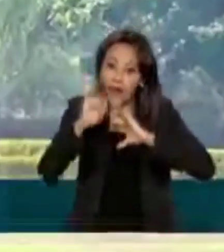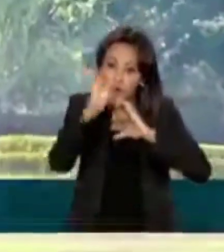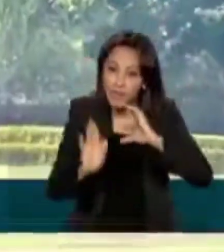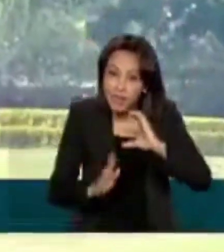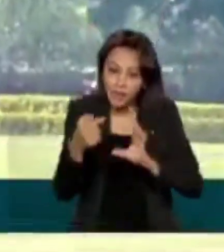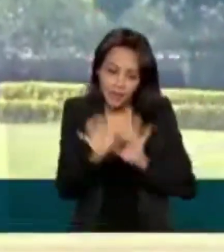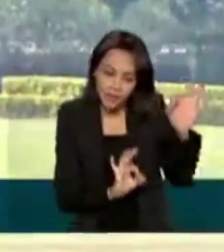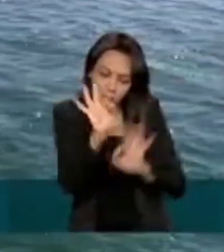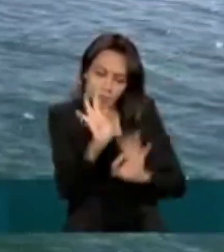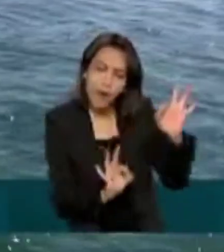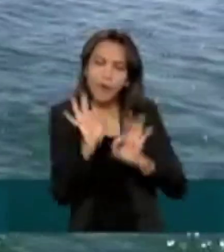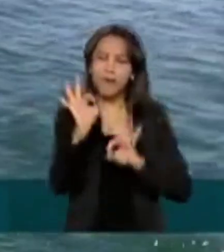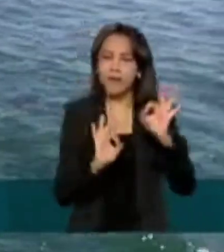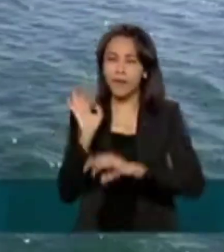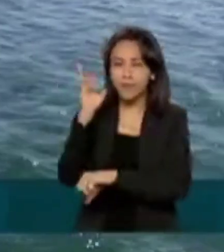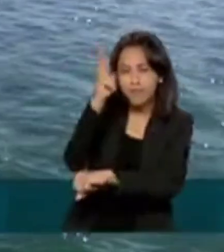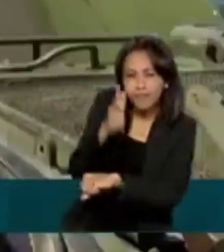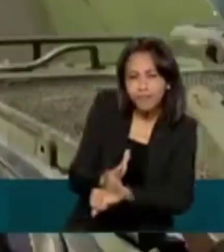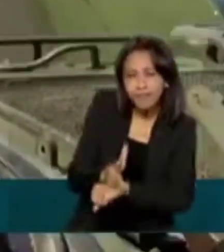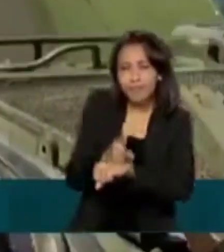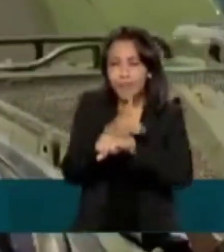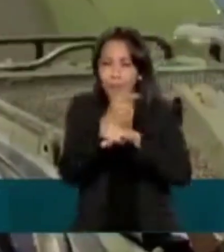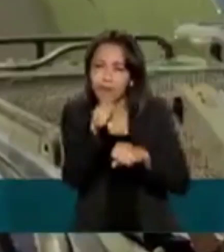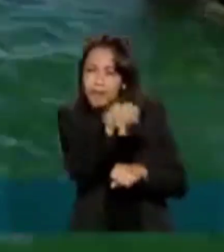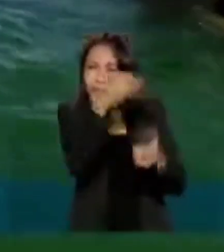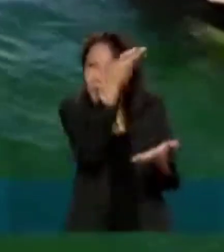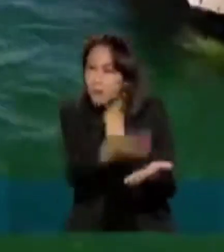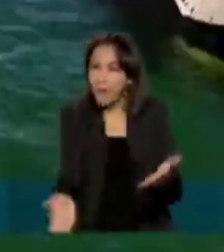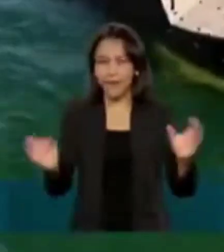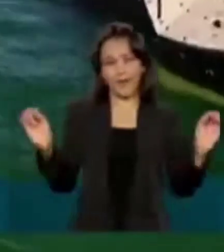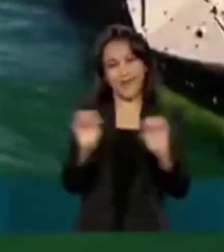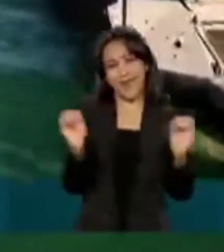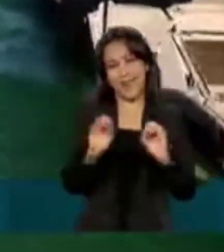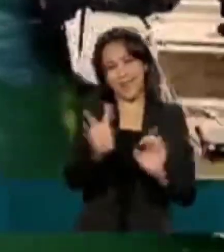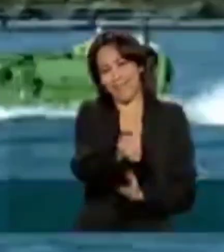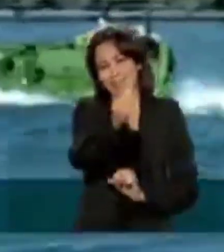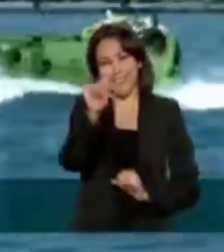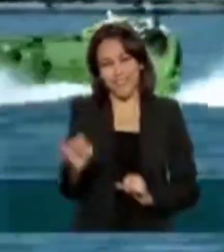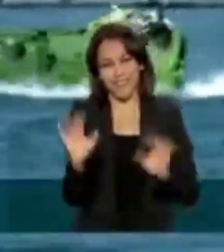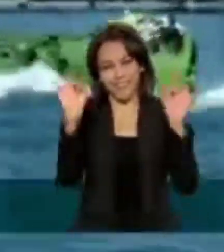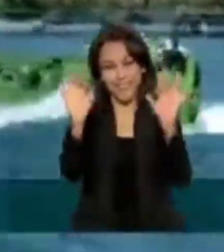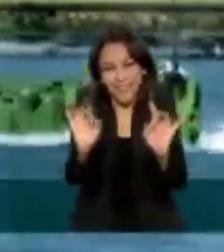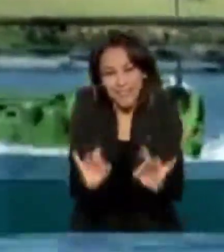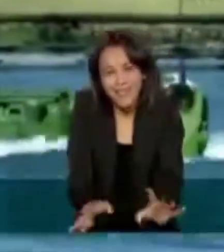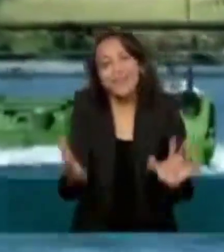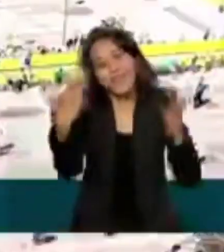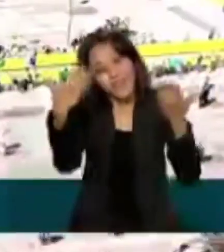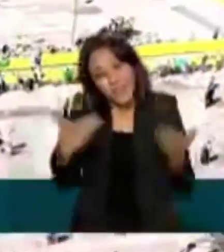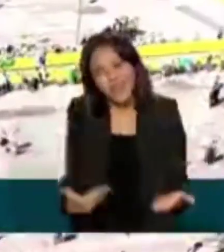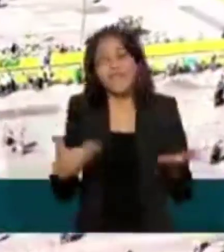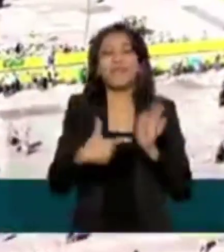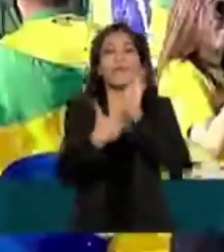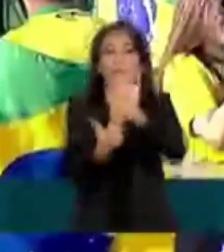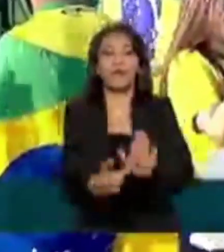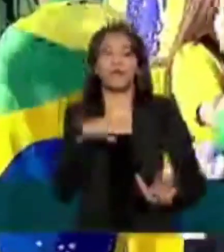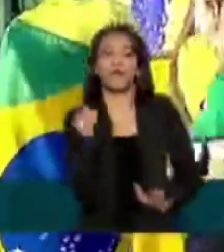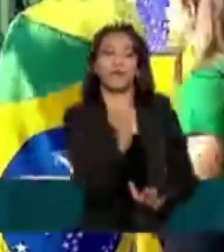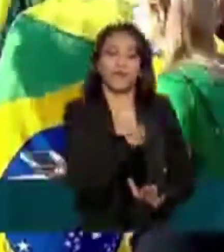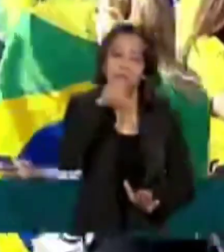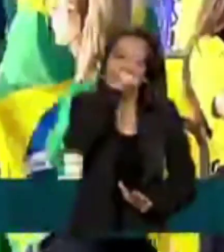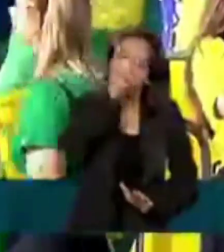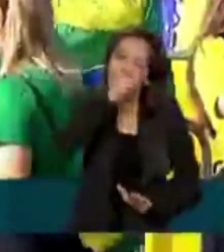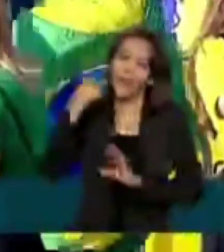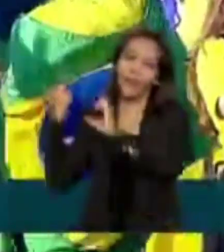jornalística completa para que você não perca nada desta data, que diz tanto sobre a nossa história e